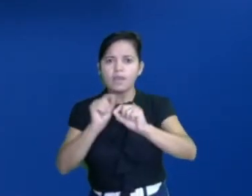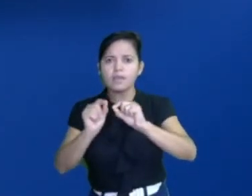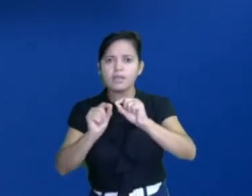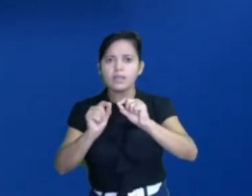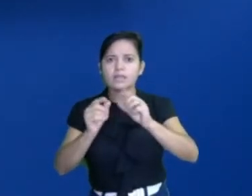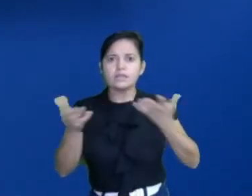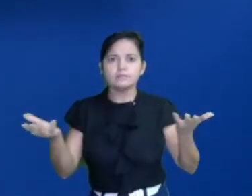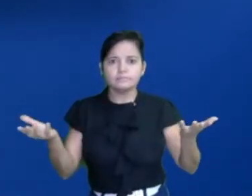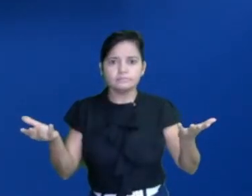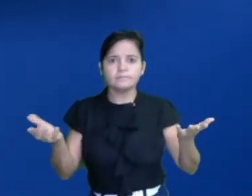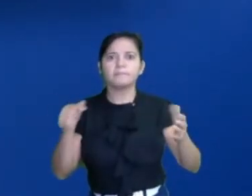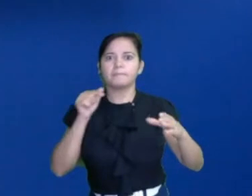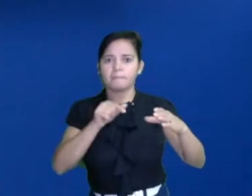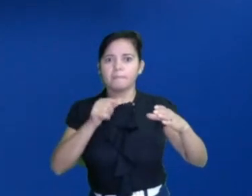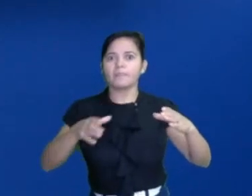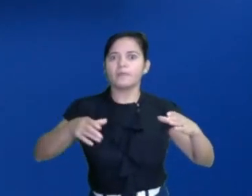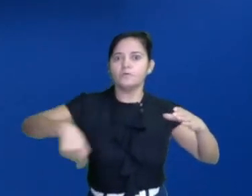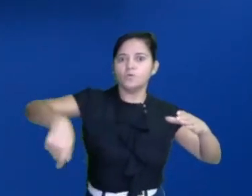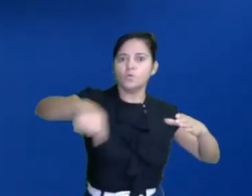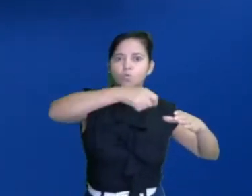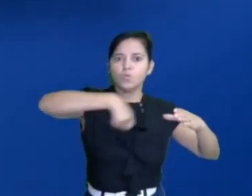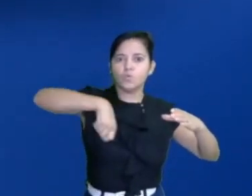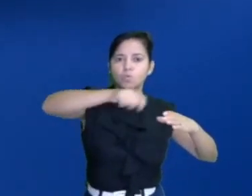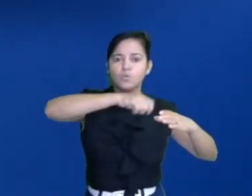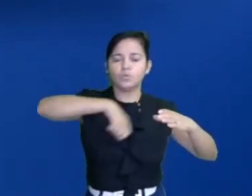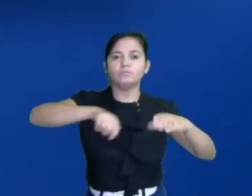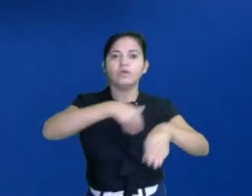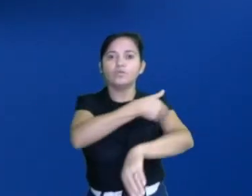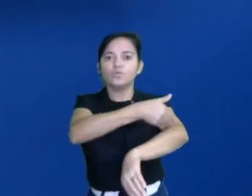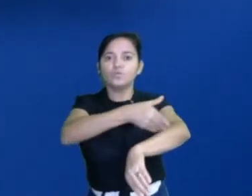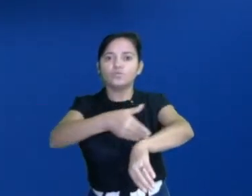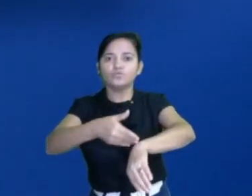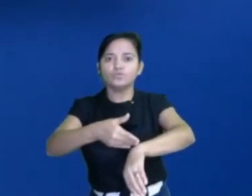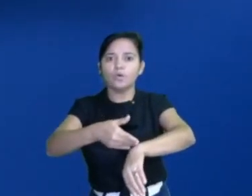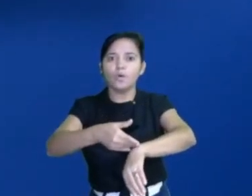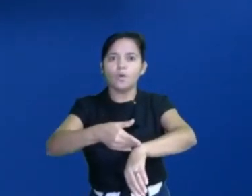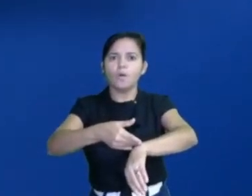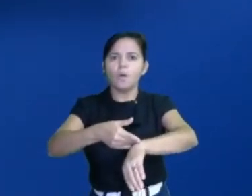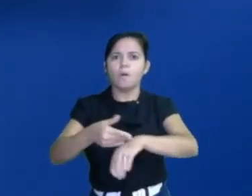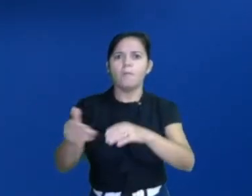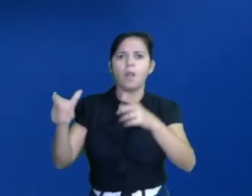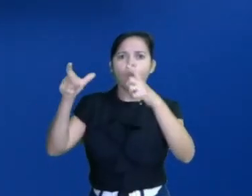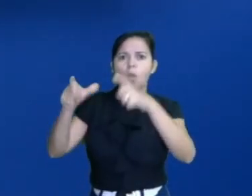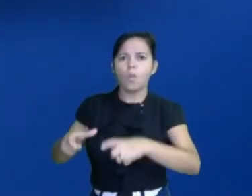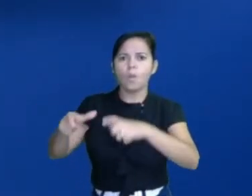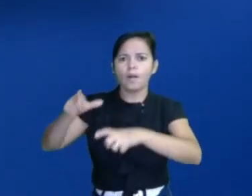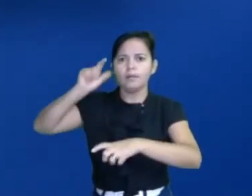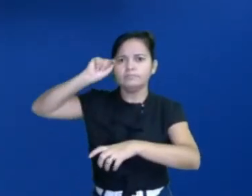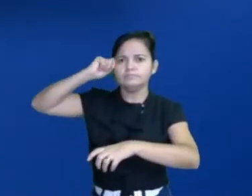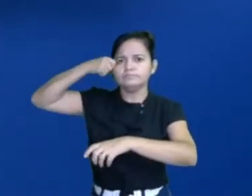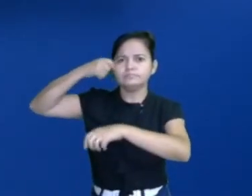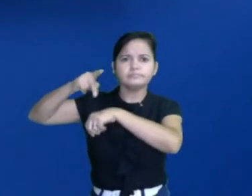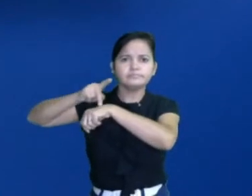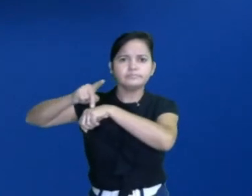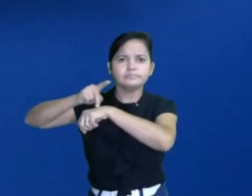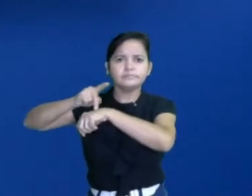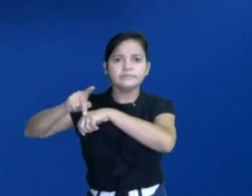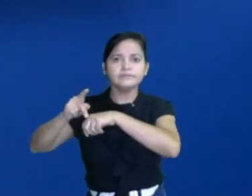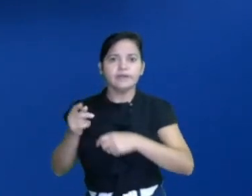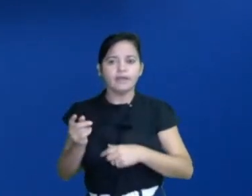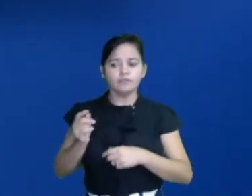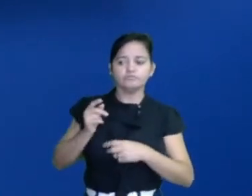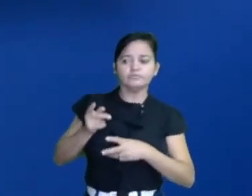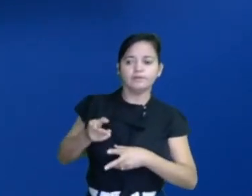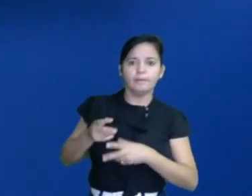Então, a feijoada veio de uma tradição, veio de um costume dos africanos. E aí a gente, ó, abraçou a